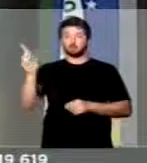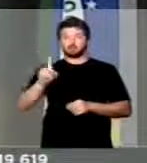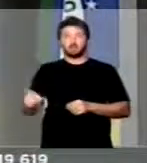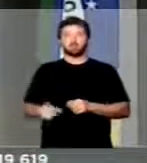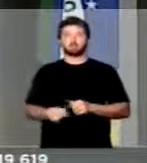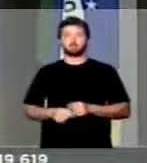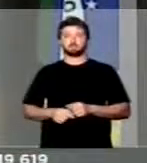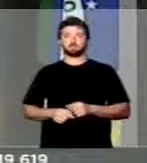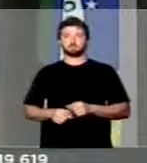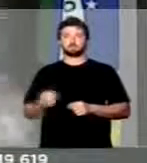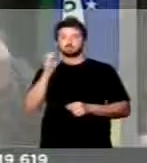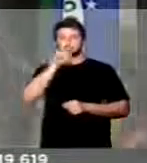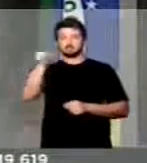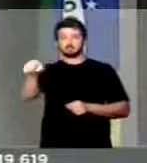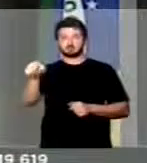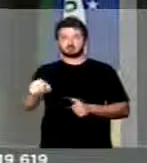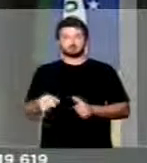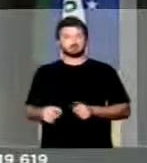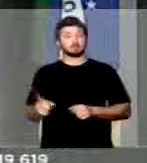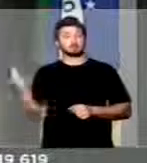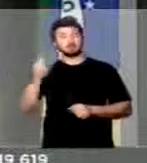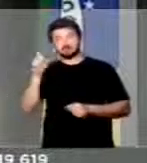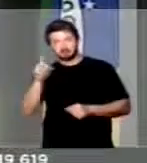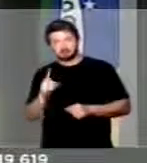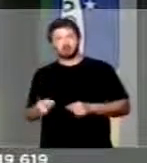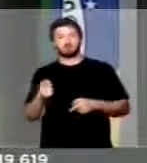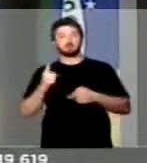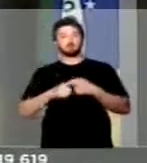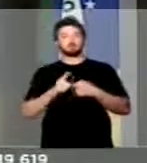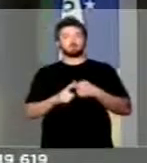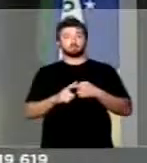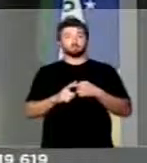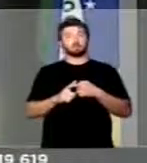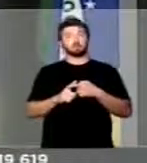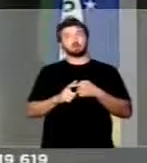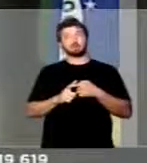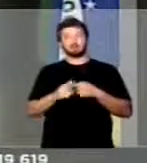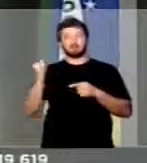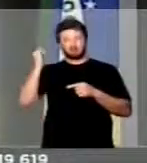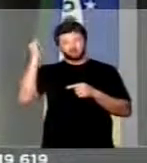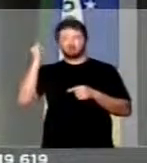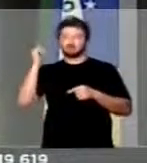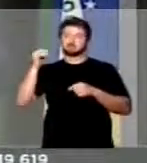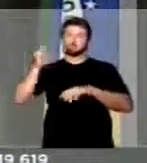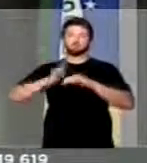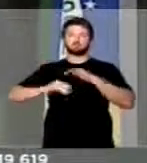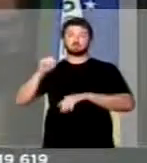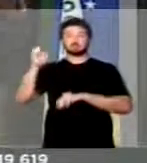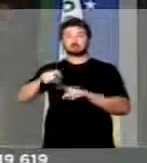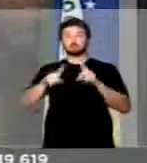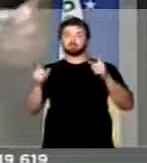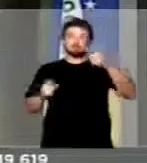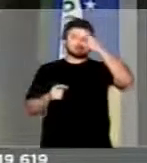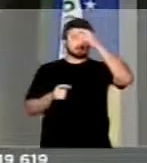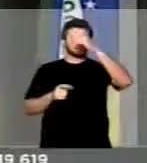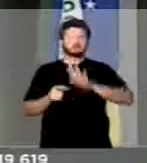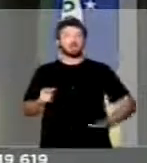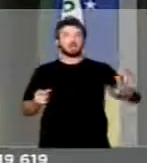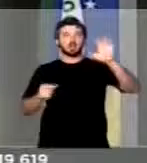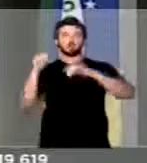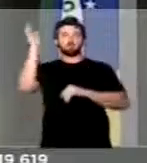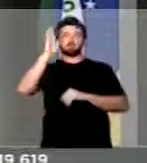a esta urgência. Não pela importância da carreira, que é importante, mas pelo senso geral